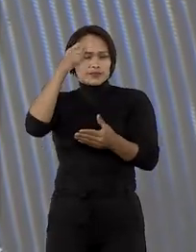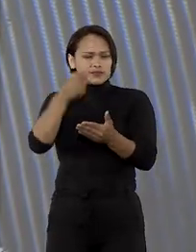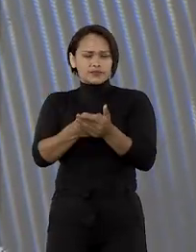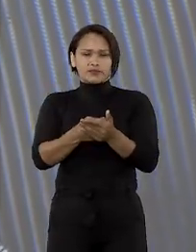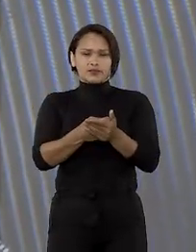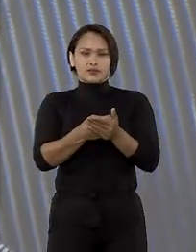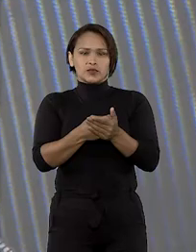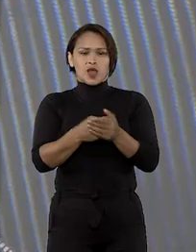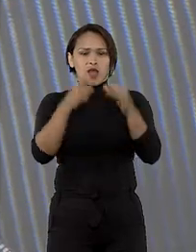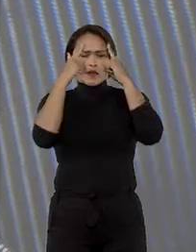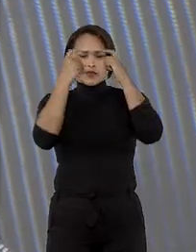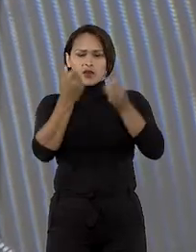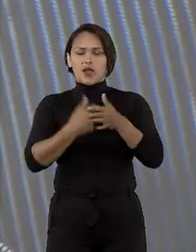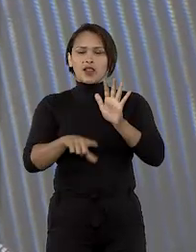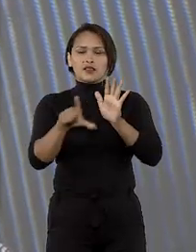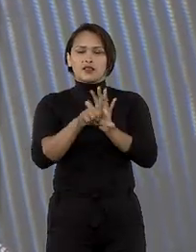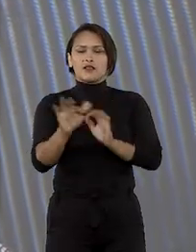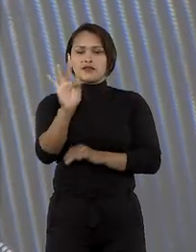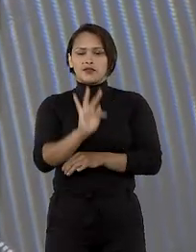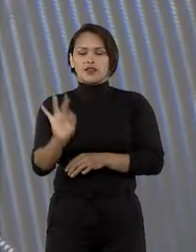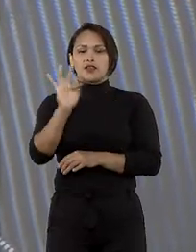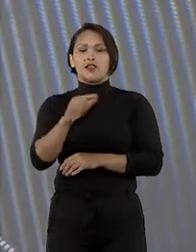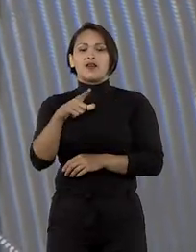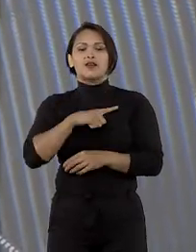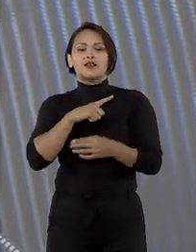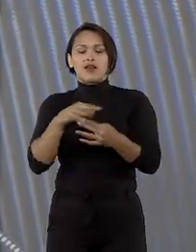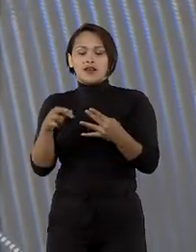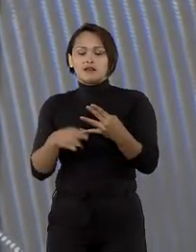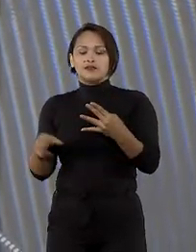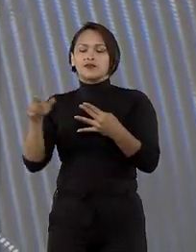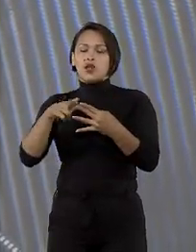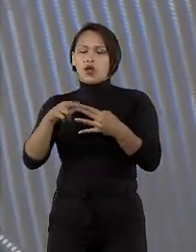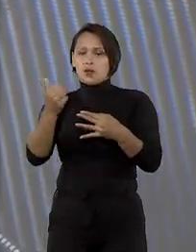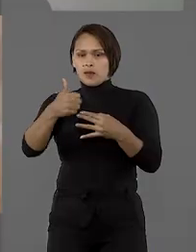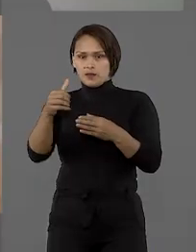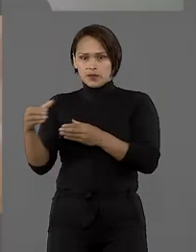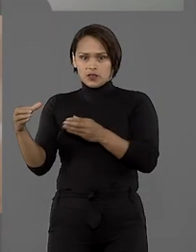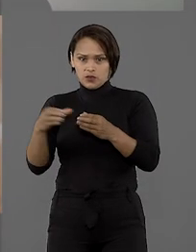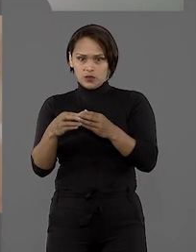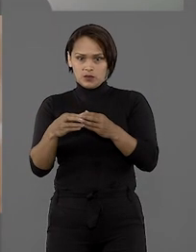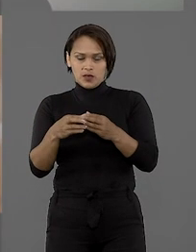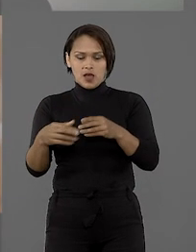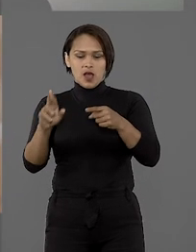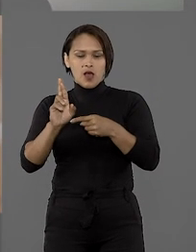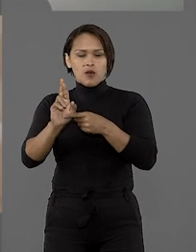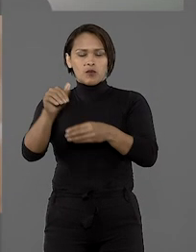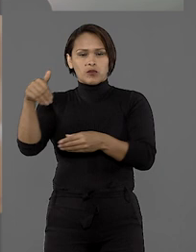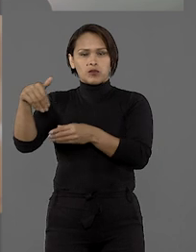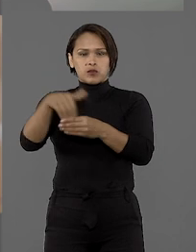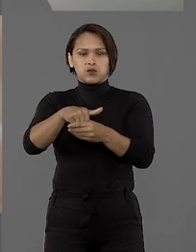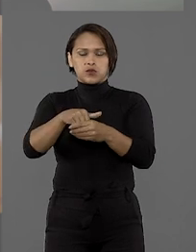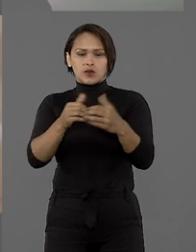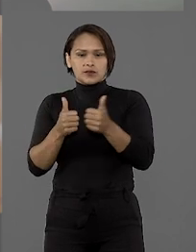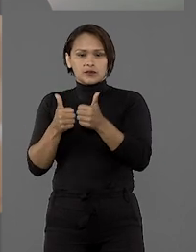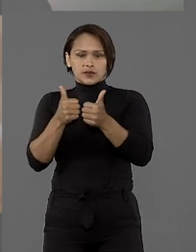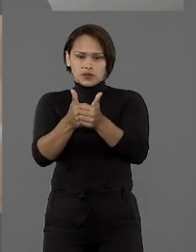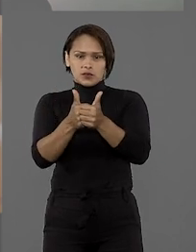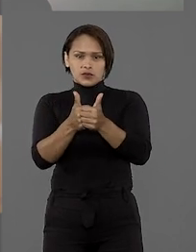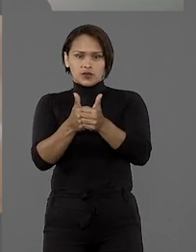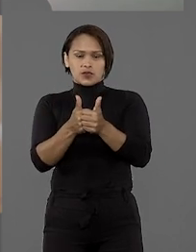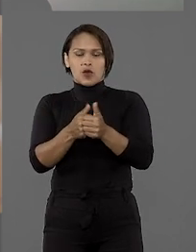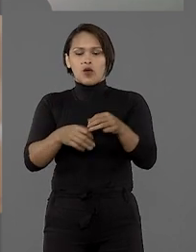violou a legislação federal e houve recurso dessa decisão para a primeira turma. Autor do voto que prevaleceu no julgamento